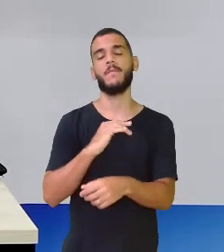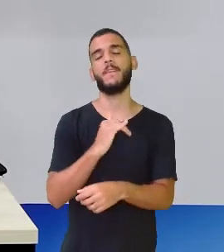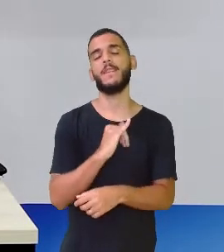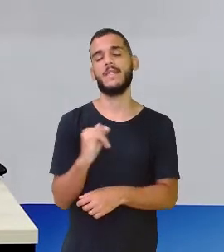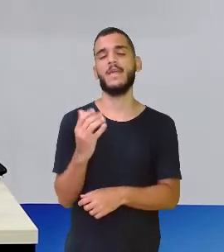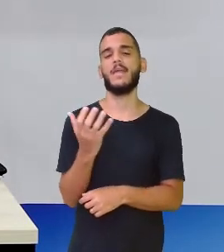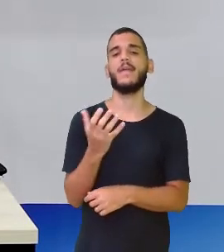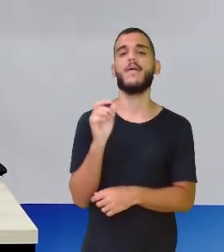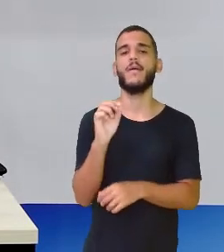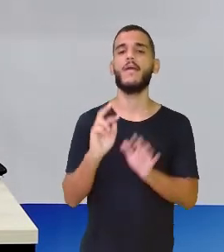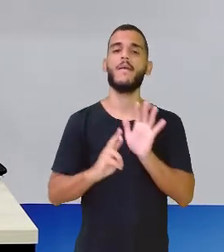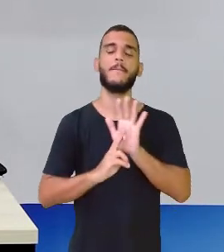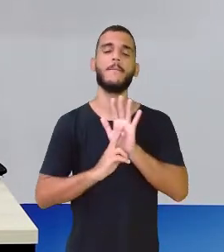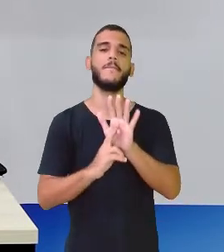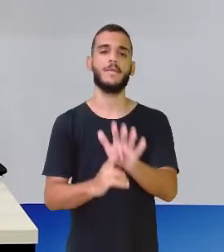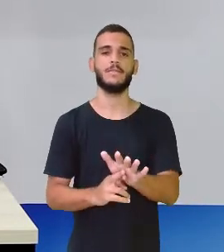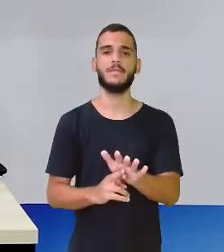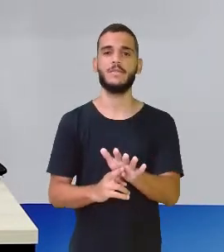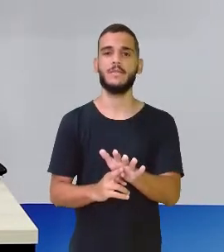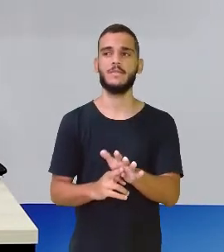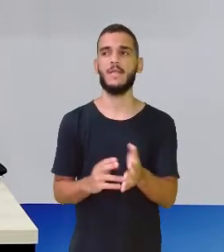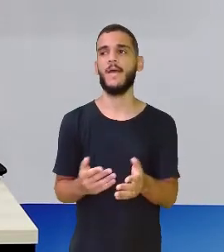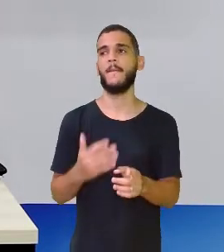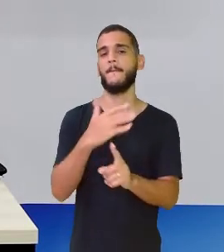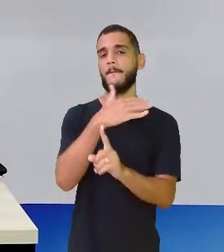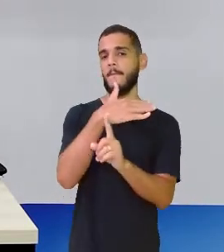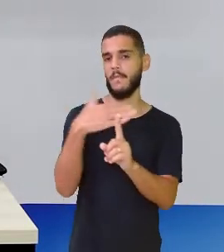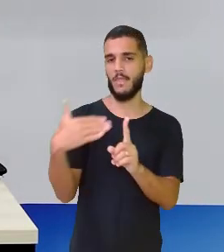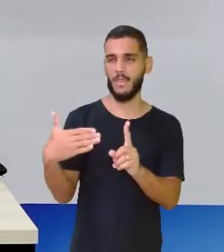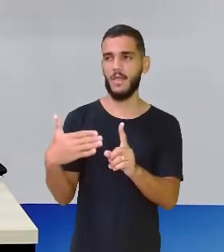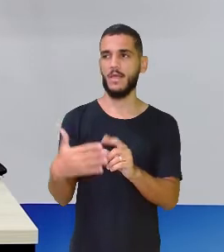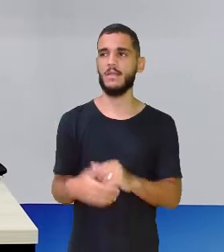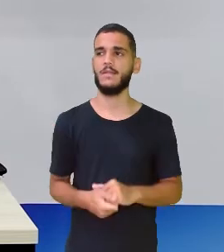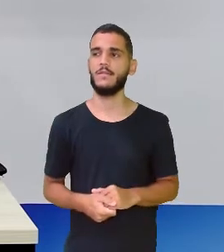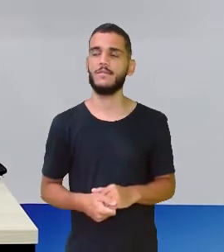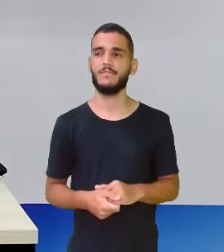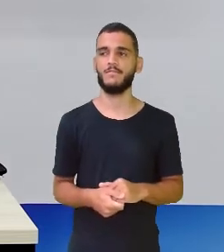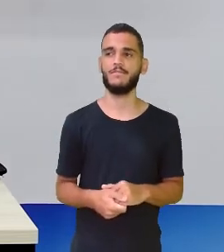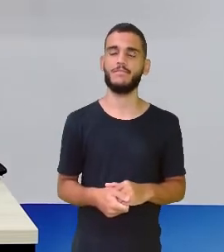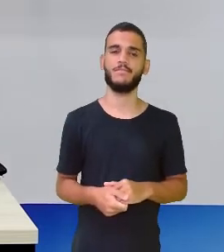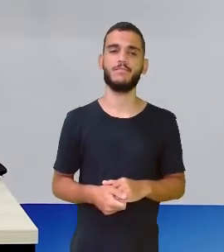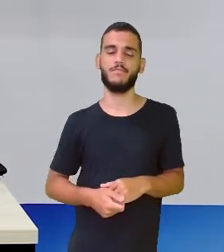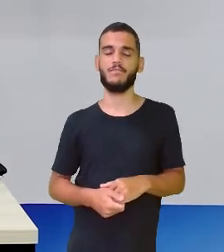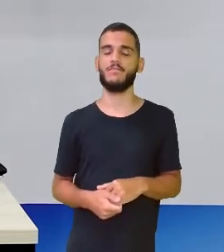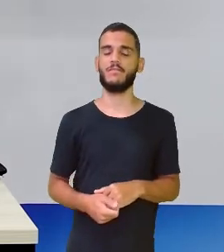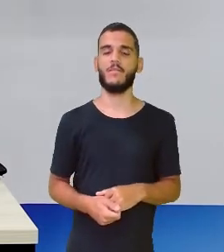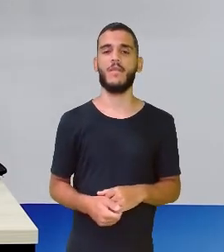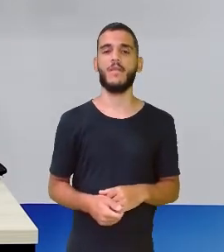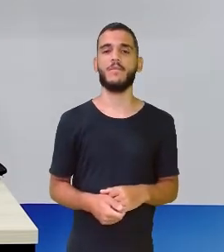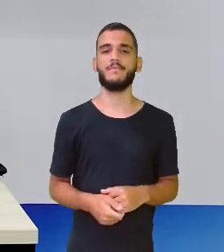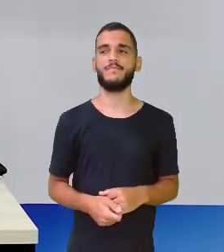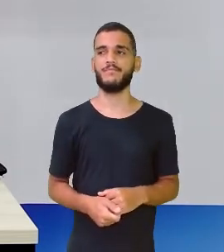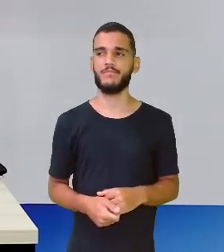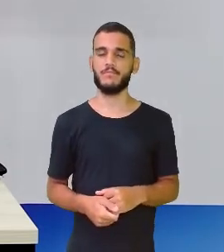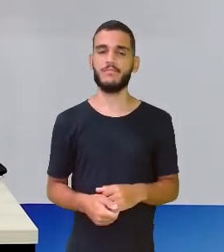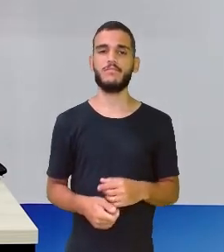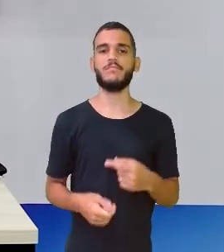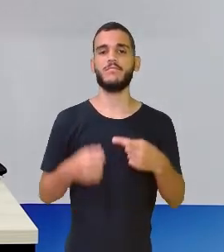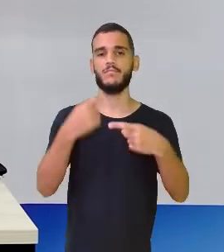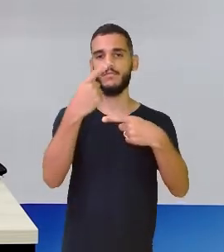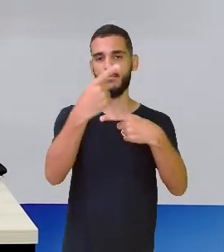por exemplo, representar aqui metade, uma parte de duas, ou 0